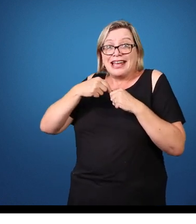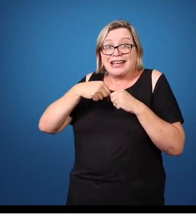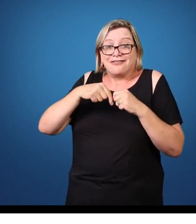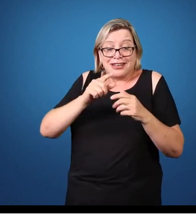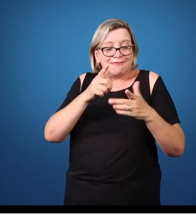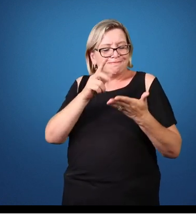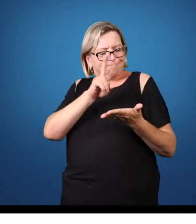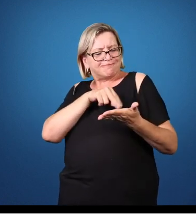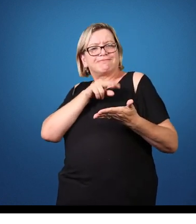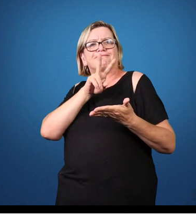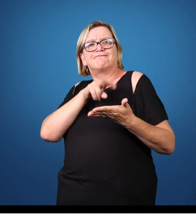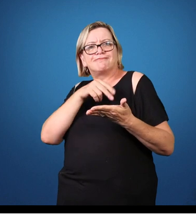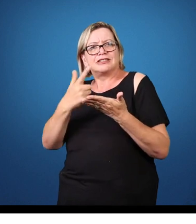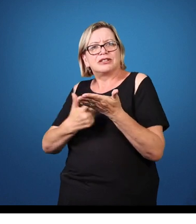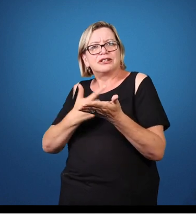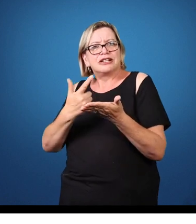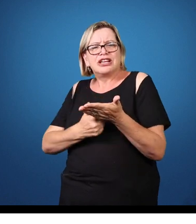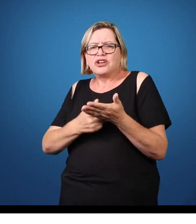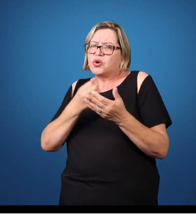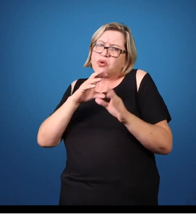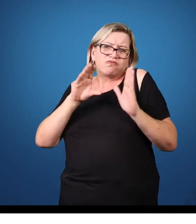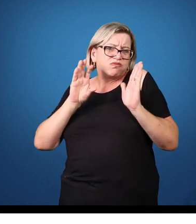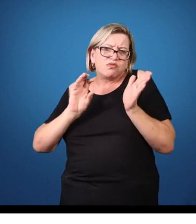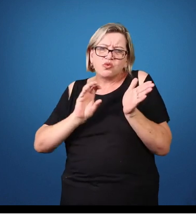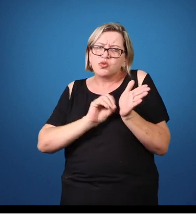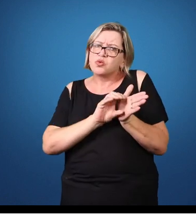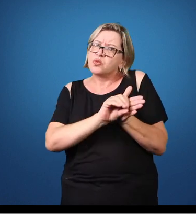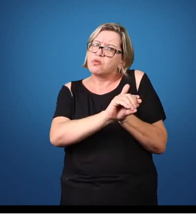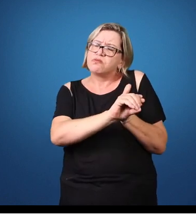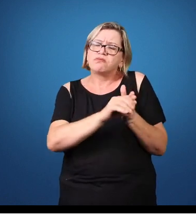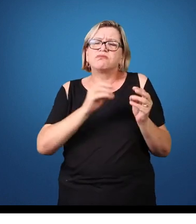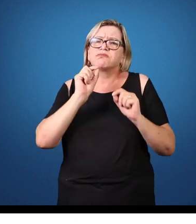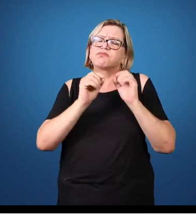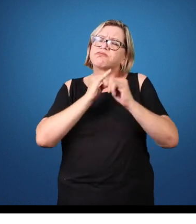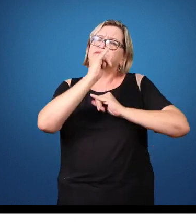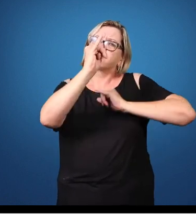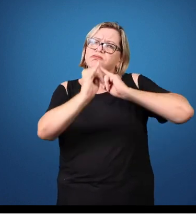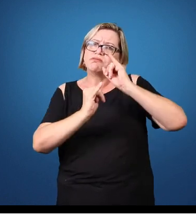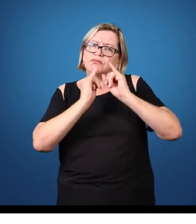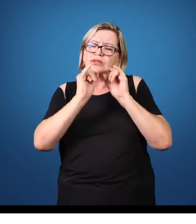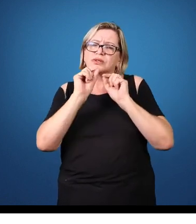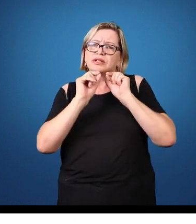O que a gente faz nessa hora? Boa, boa pergunta, Martins.